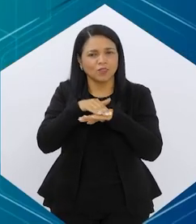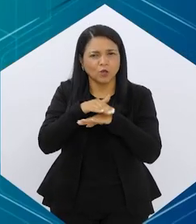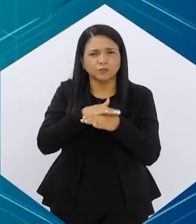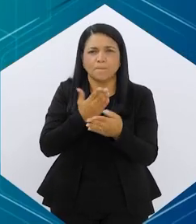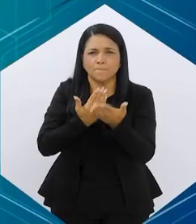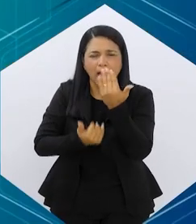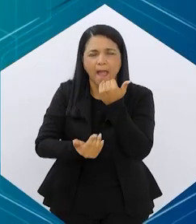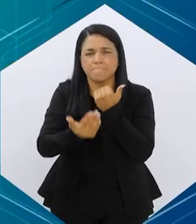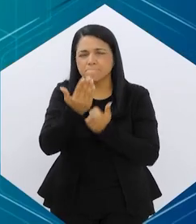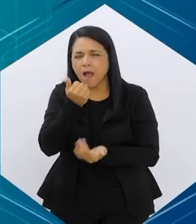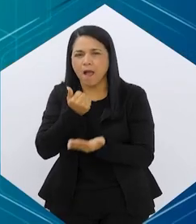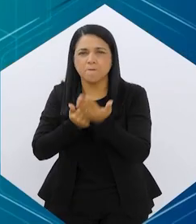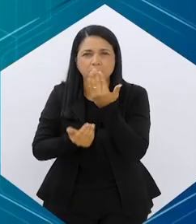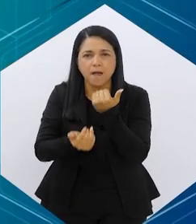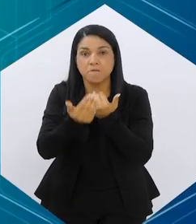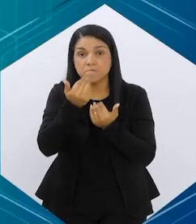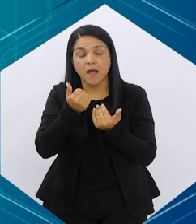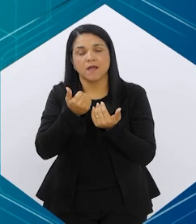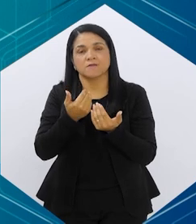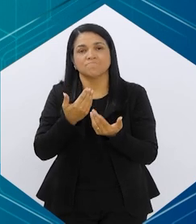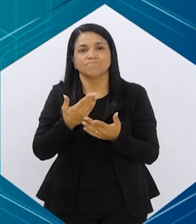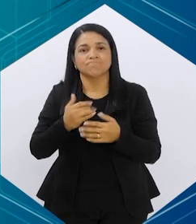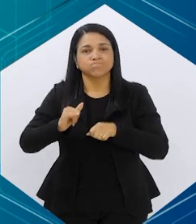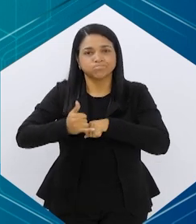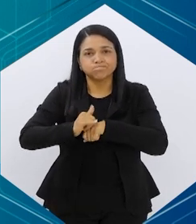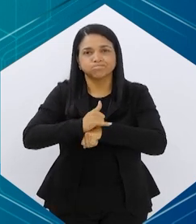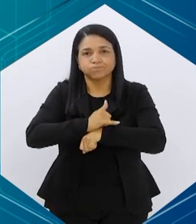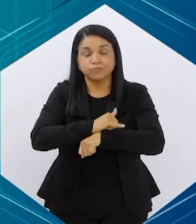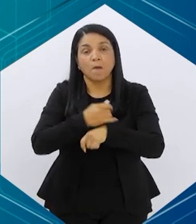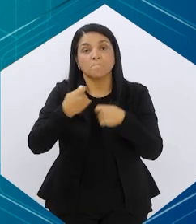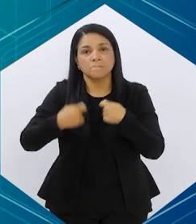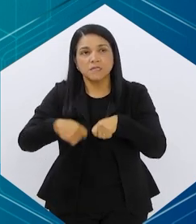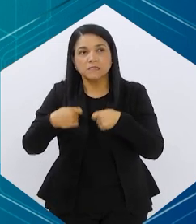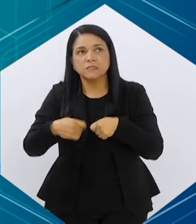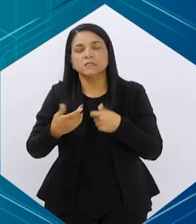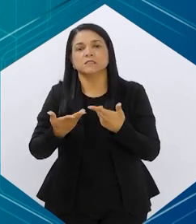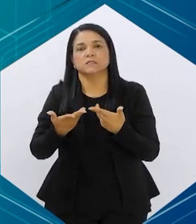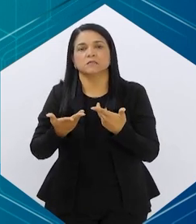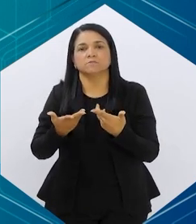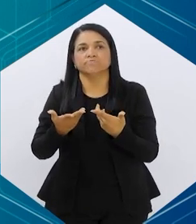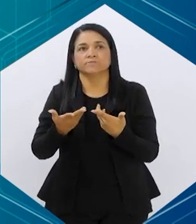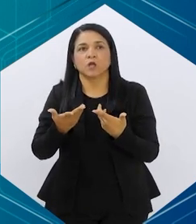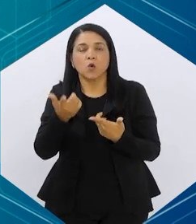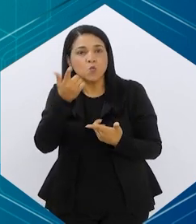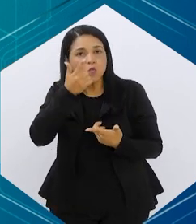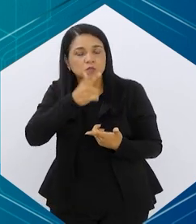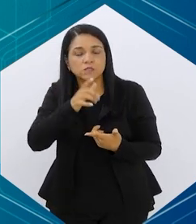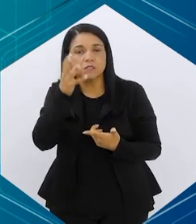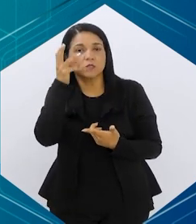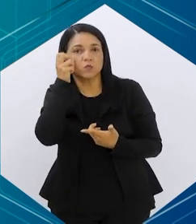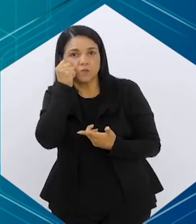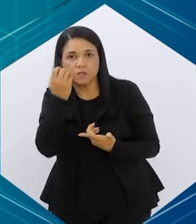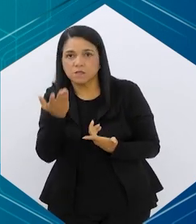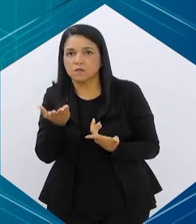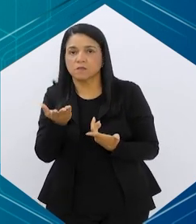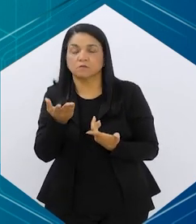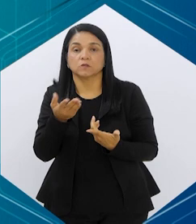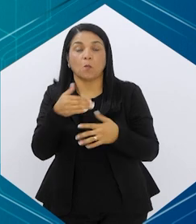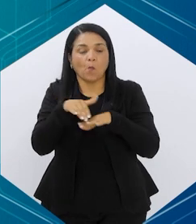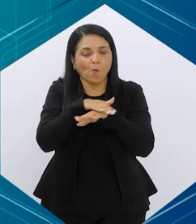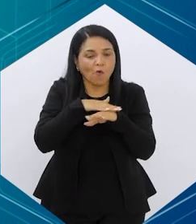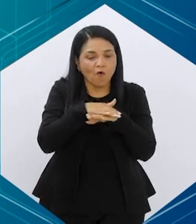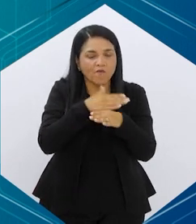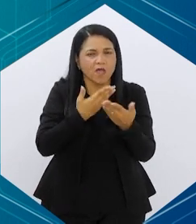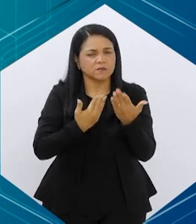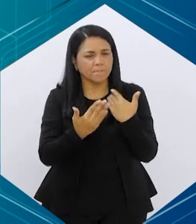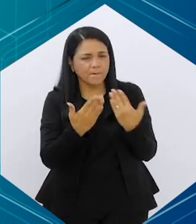na parte da noite, acaba ganhando peso com isso, ou precisa do alimento para poder voltar, né? A do conseguir dormir. Eu acho que uma